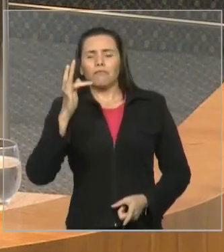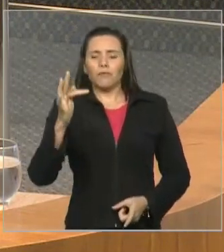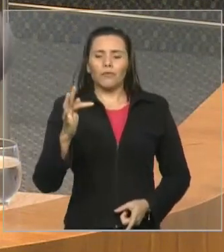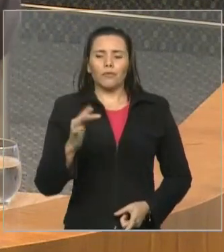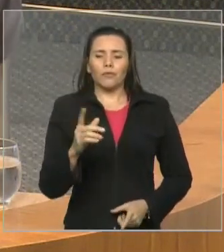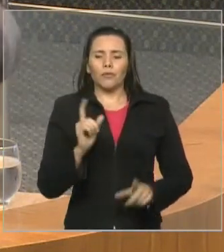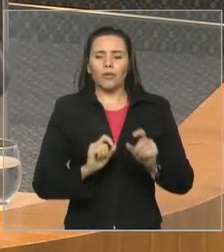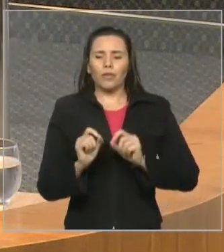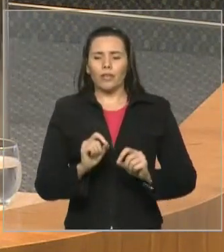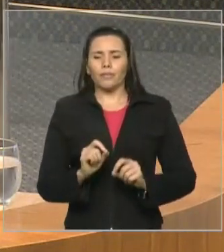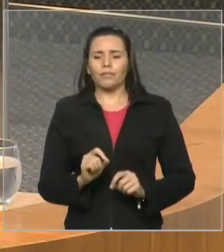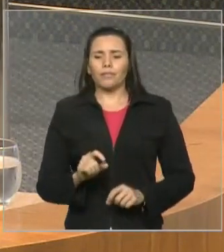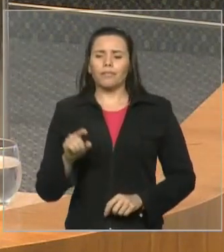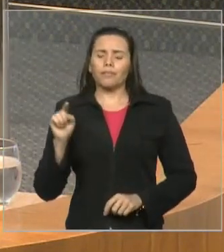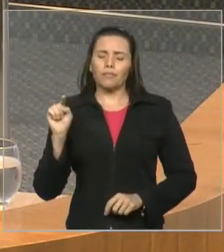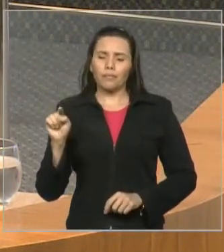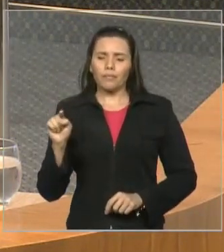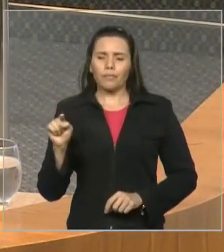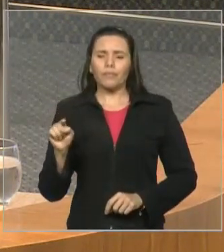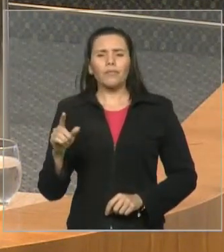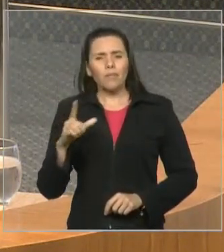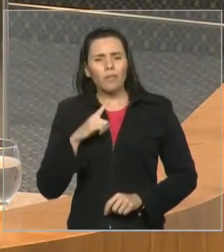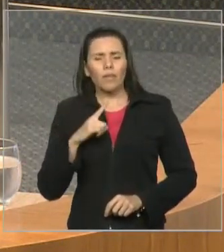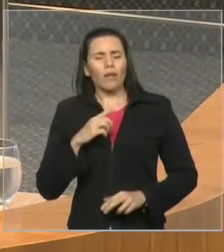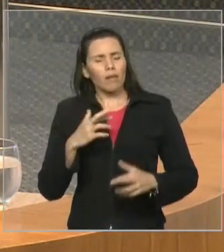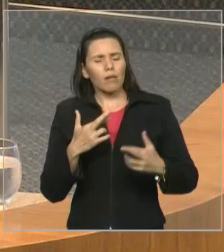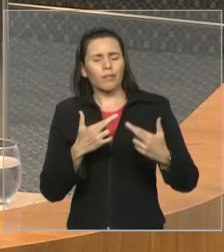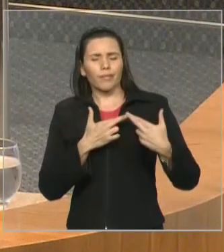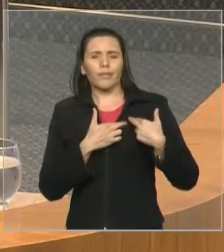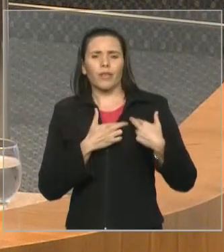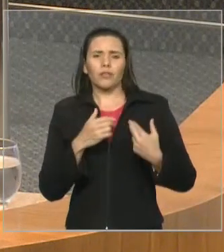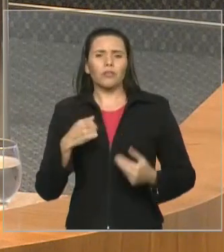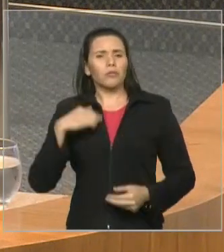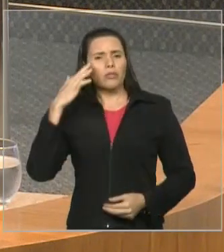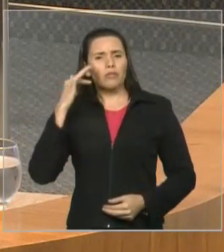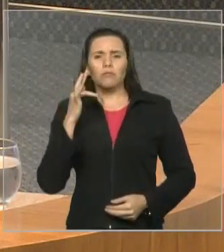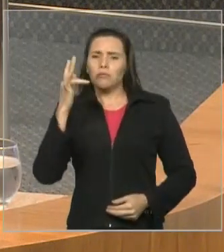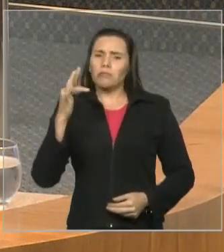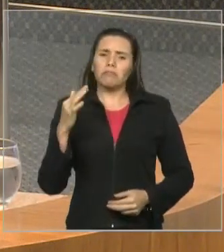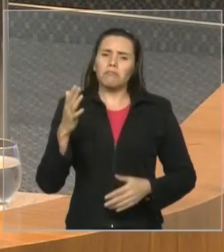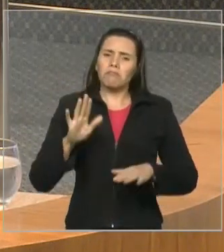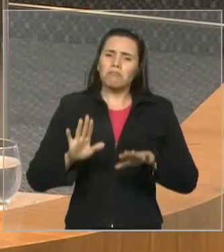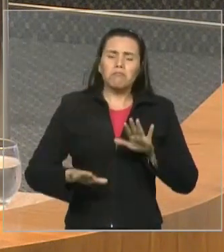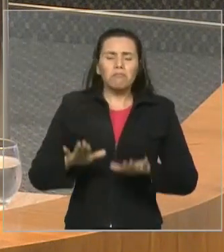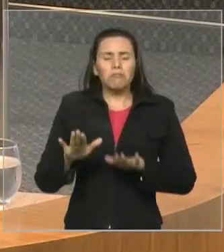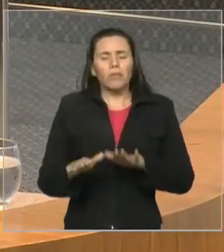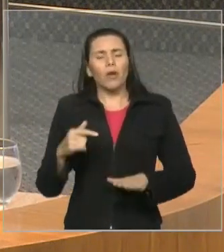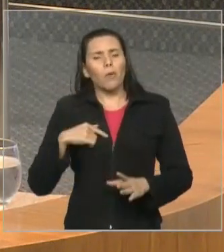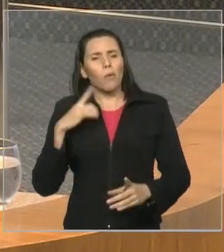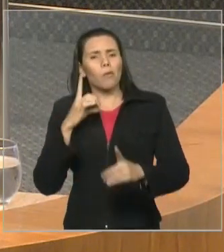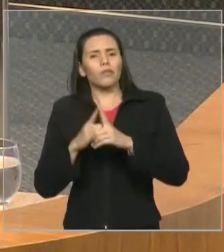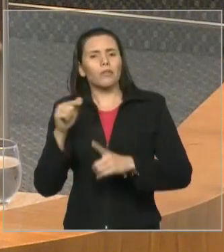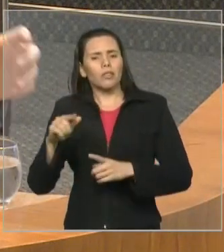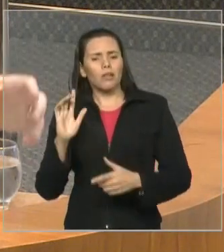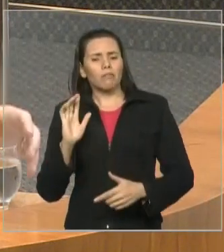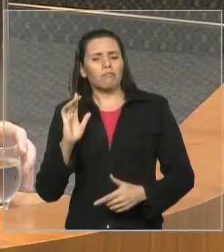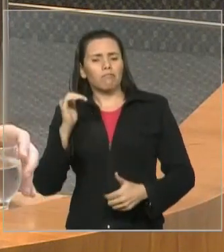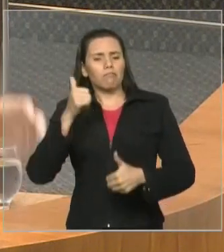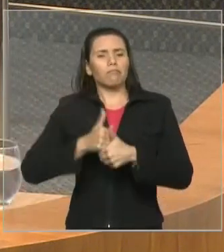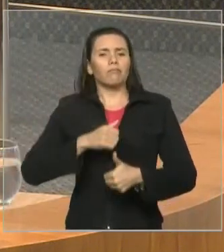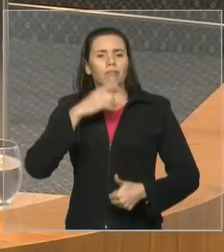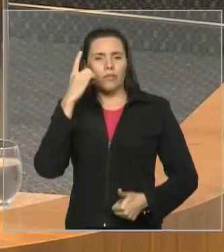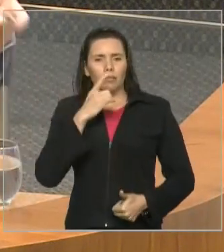Excelência. Vossa Excelência merece, ter muita competência, muita disposição em representar bem o povo do Maranhão, isso vale muito.